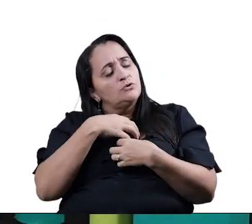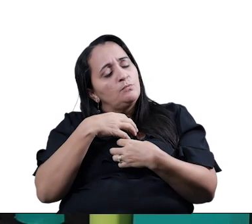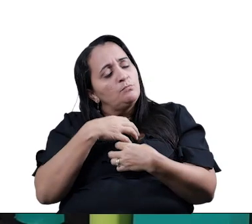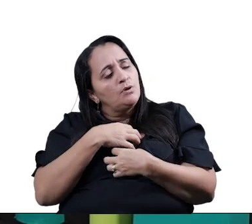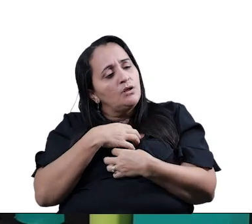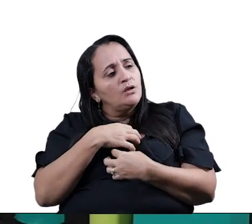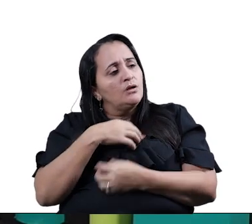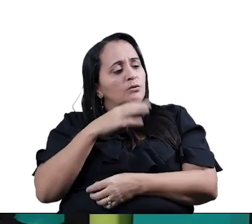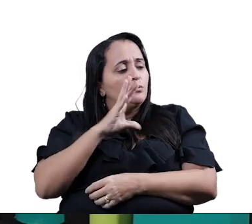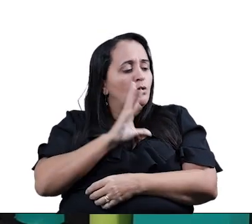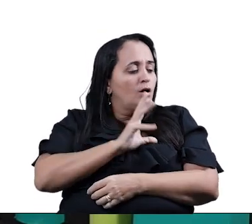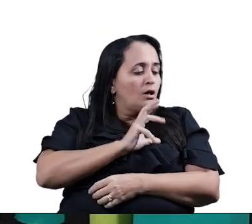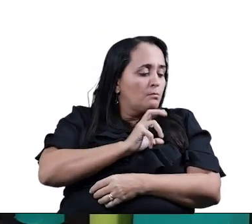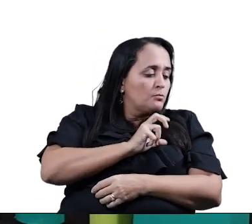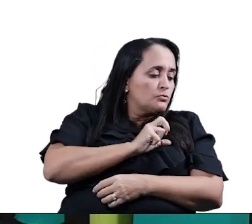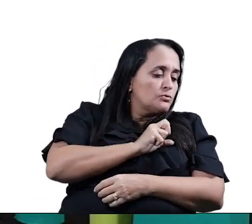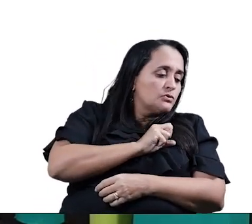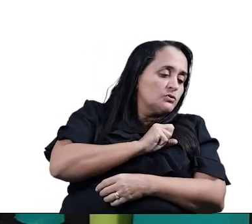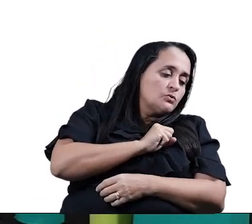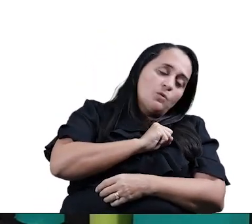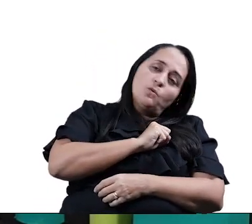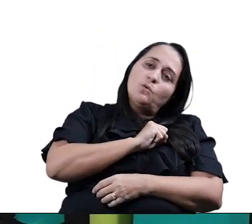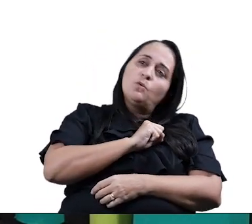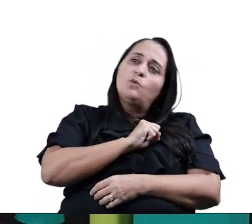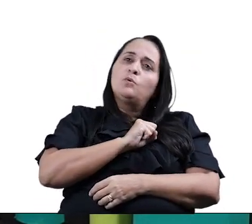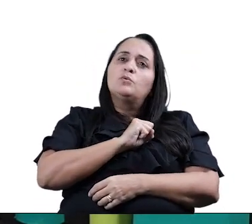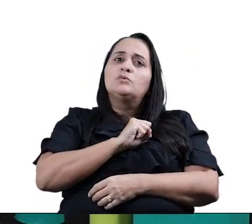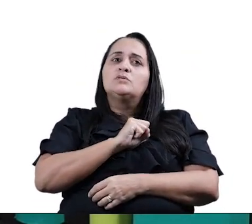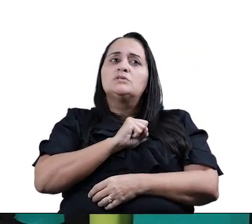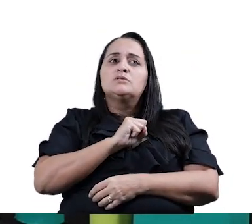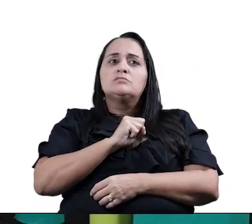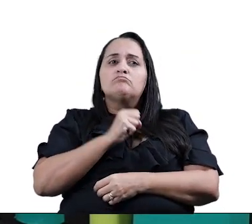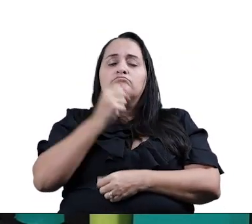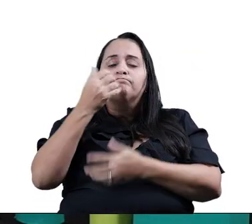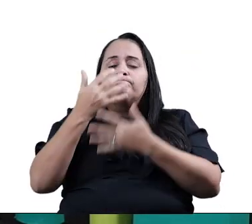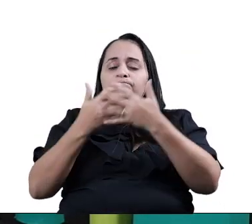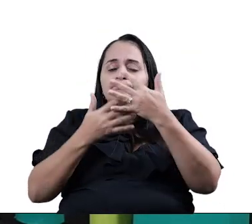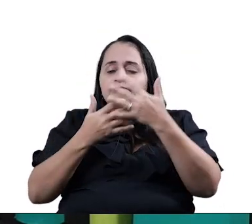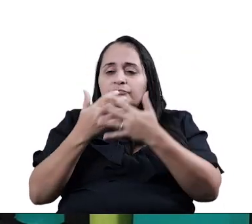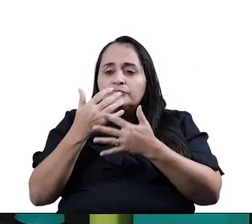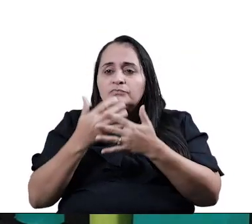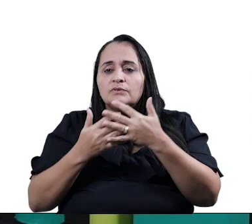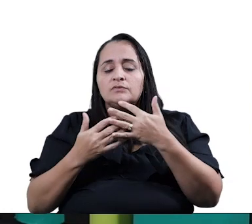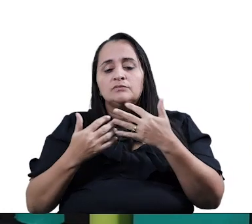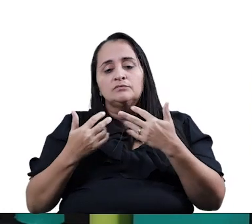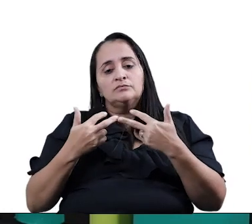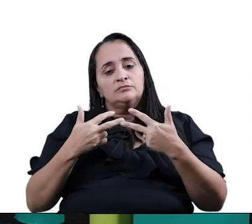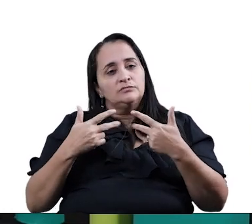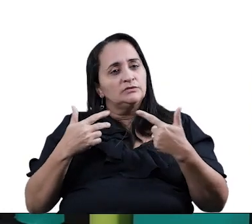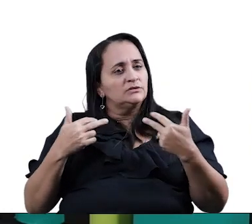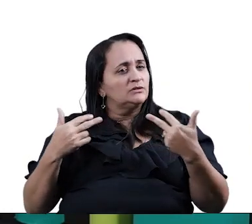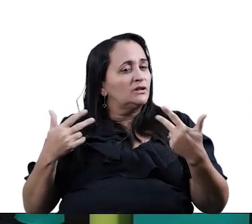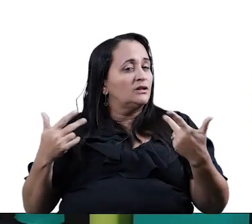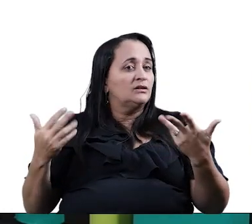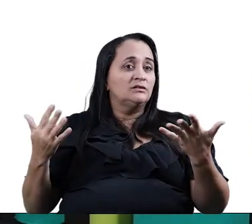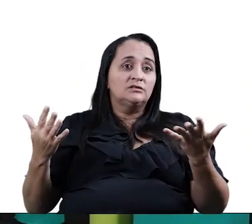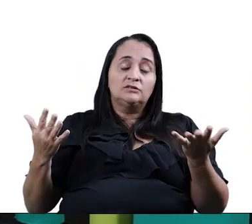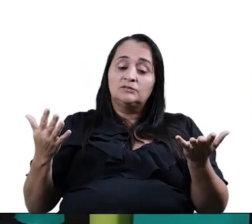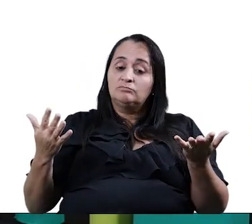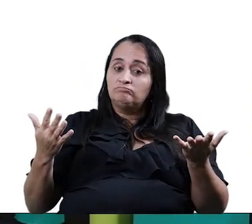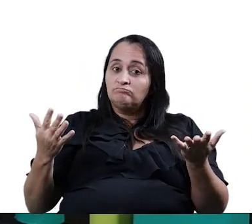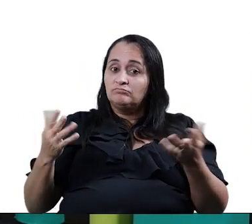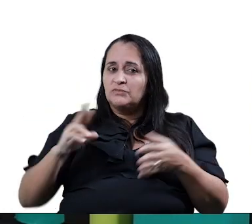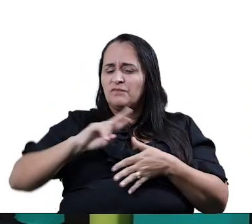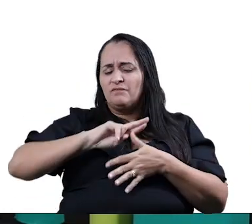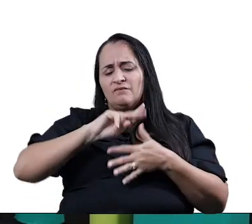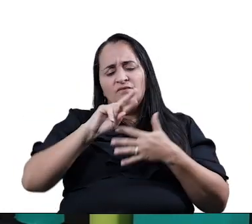emoções, confissões, queixas. Algumas fazem protestos. Então,